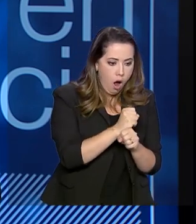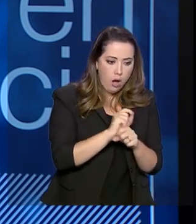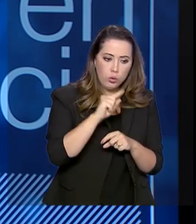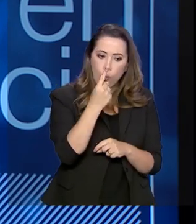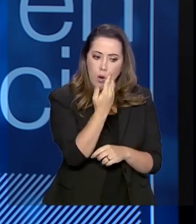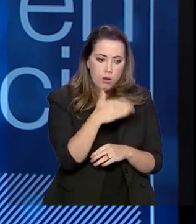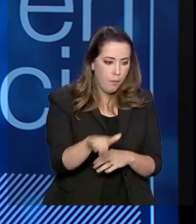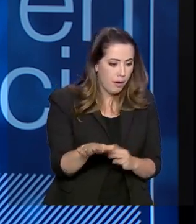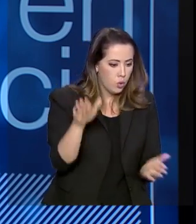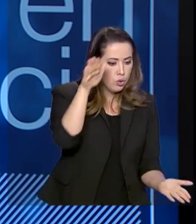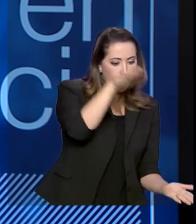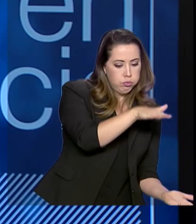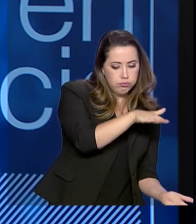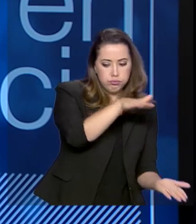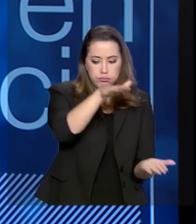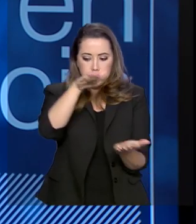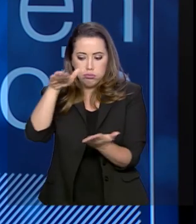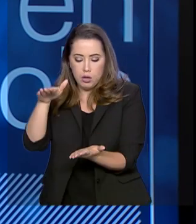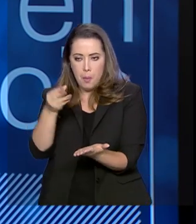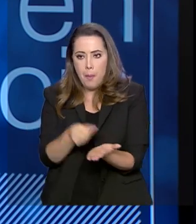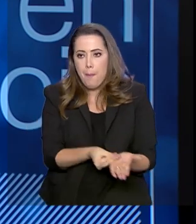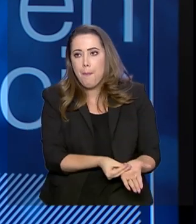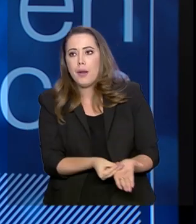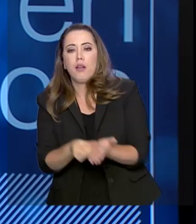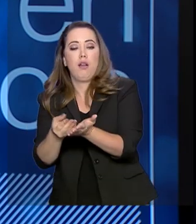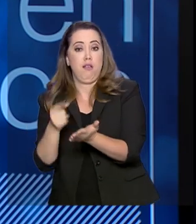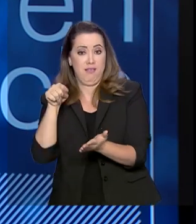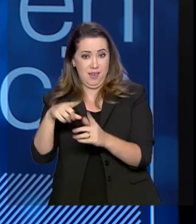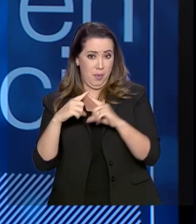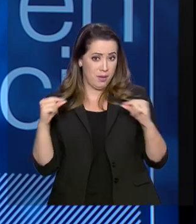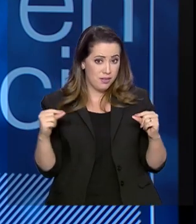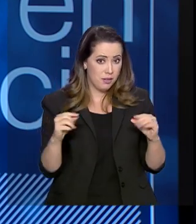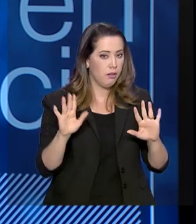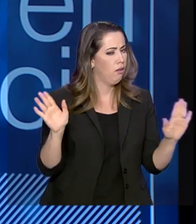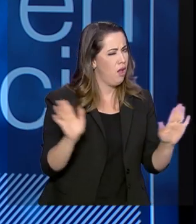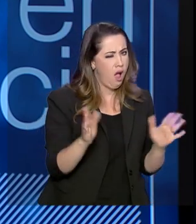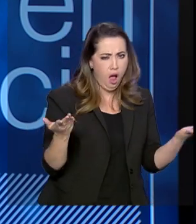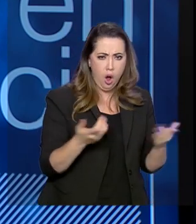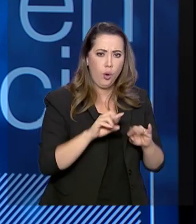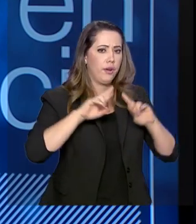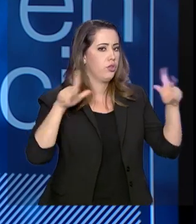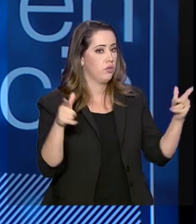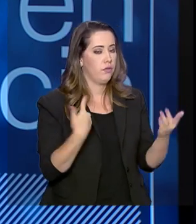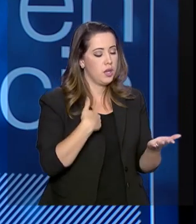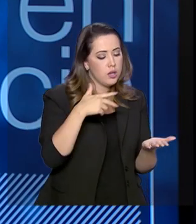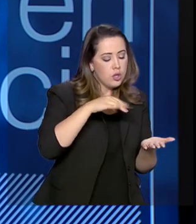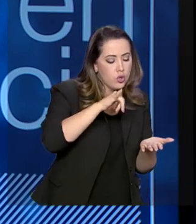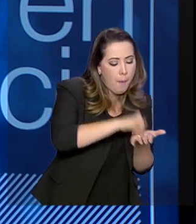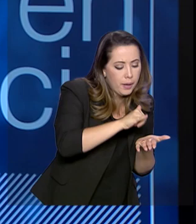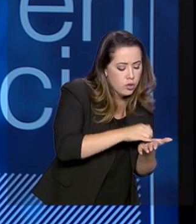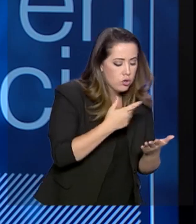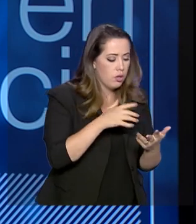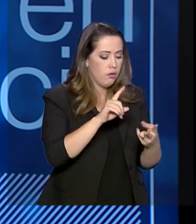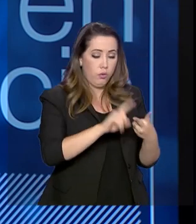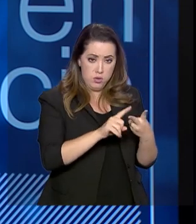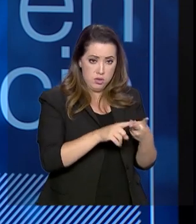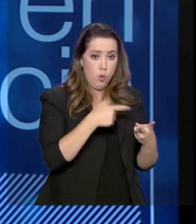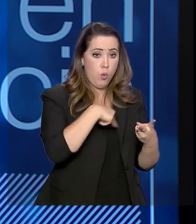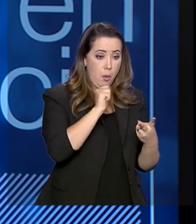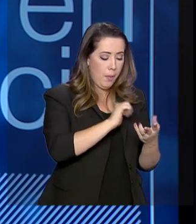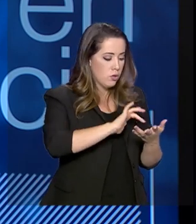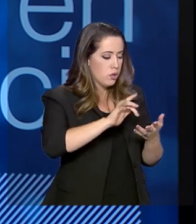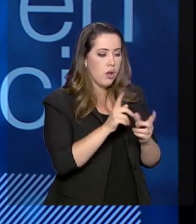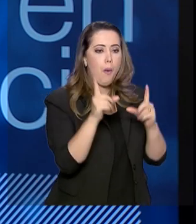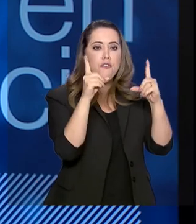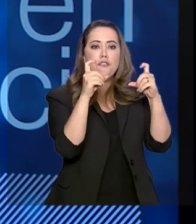depois, ele juntava essa papelada toda para mandar para Brasília. Agora não, o fiscal faz um acompanhamento em tempo real, ele pode, por meio do celular,